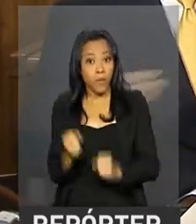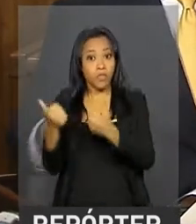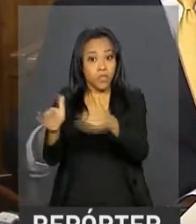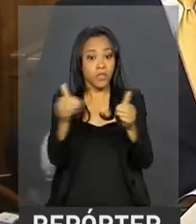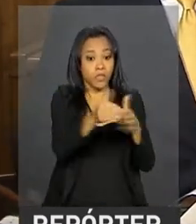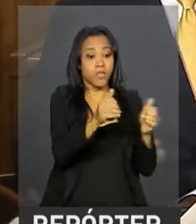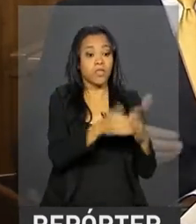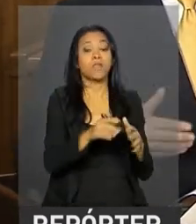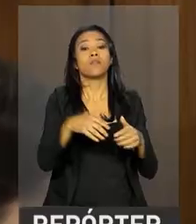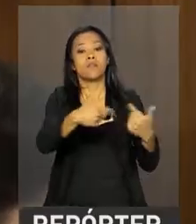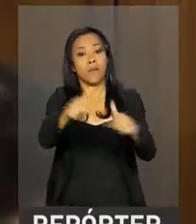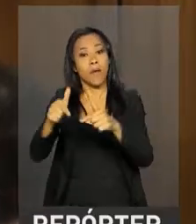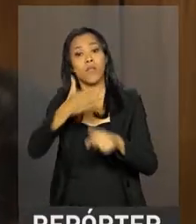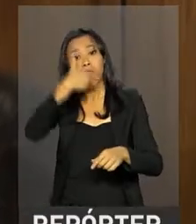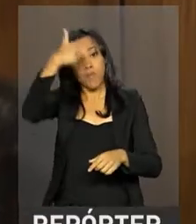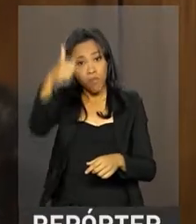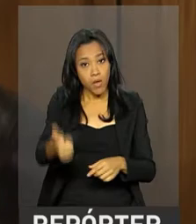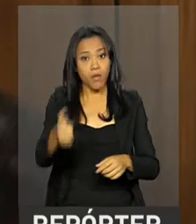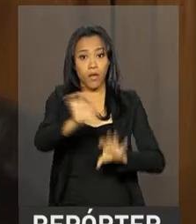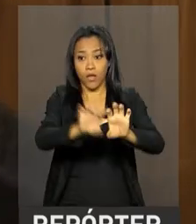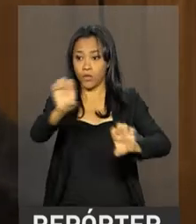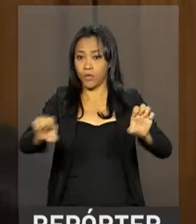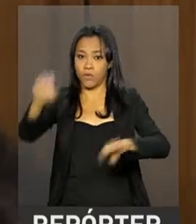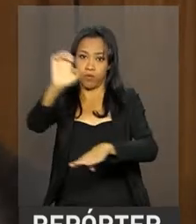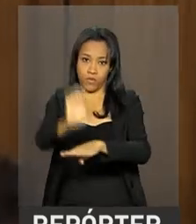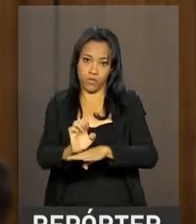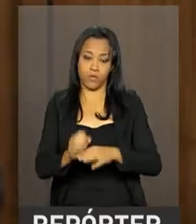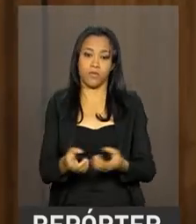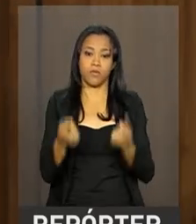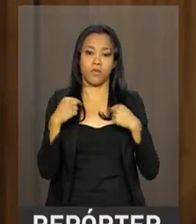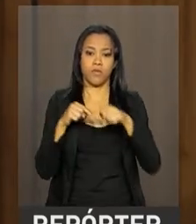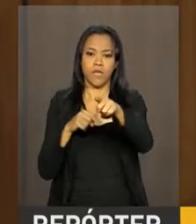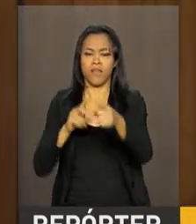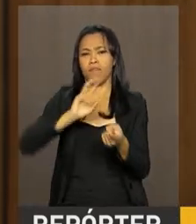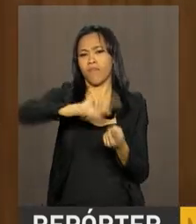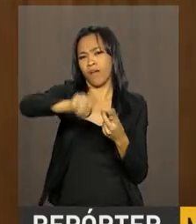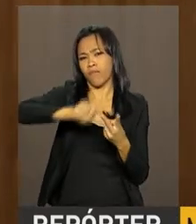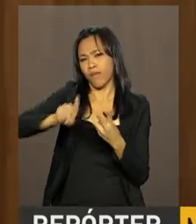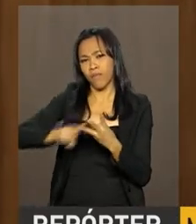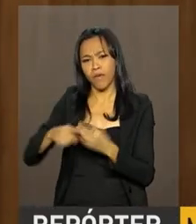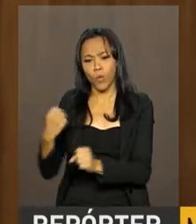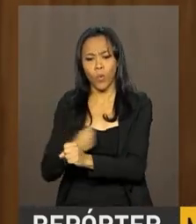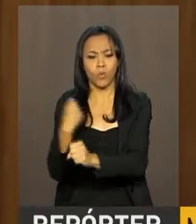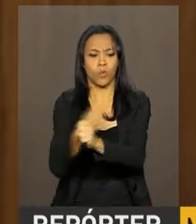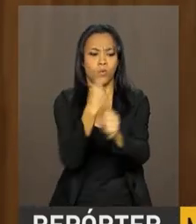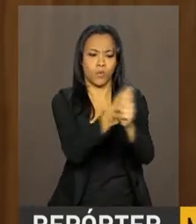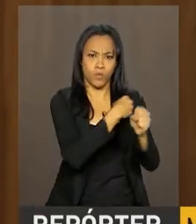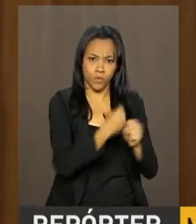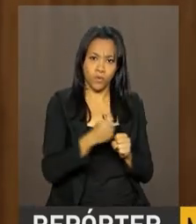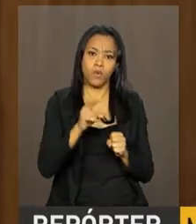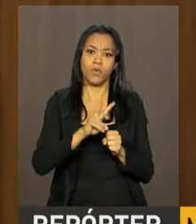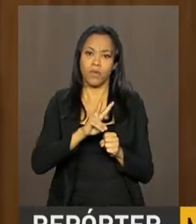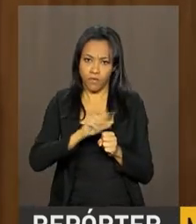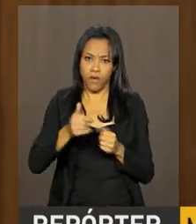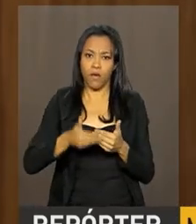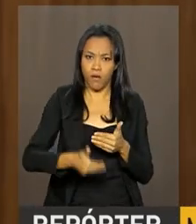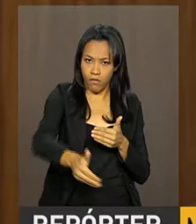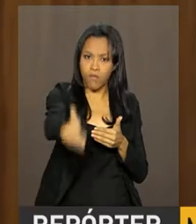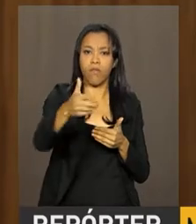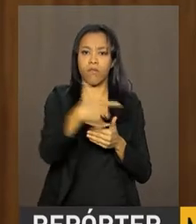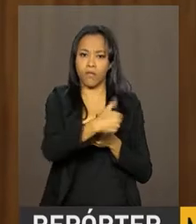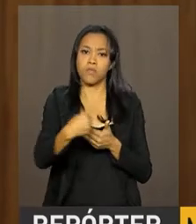infraestrutura do Estado. Um conjunto de obras que serão priorizadas ainda em 2017,